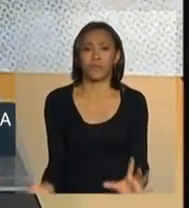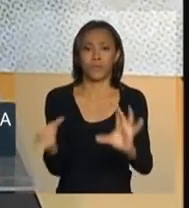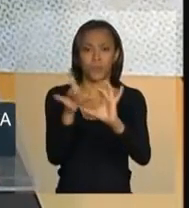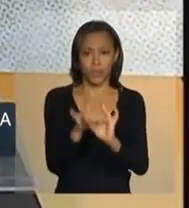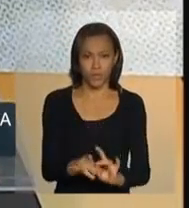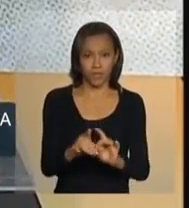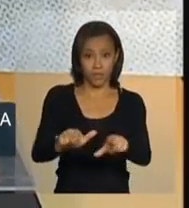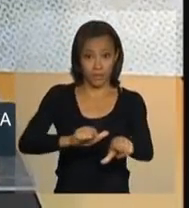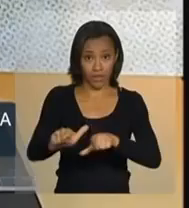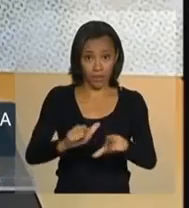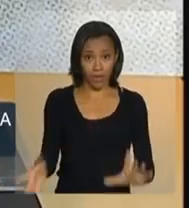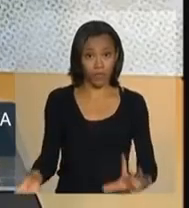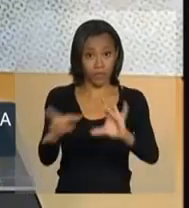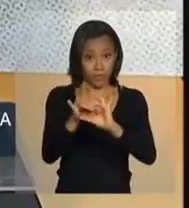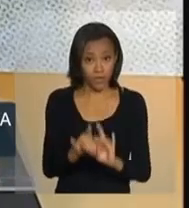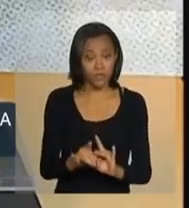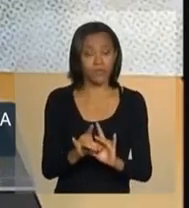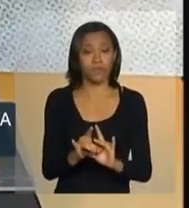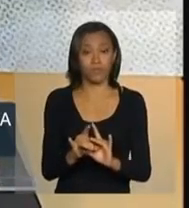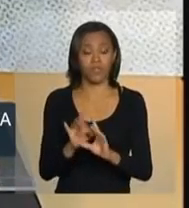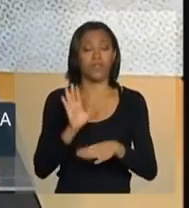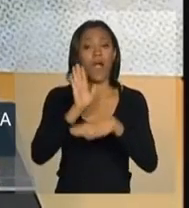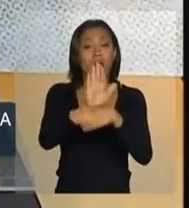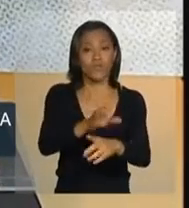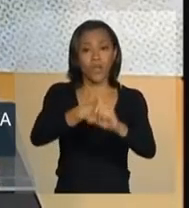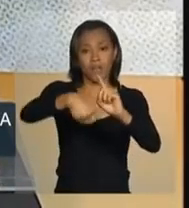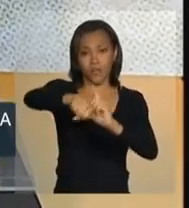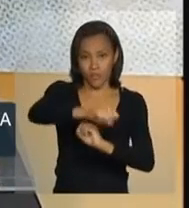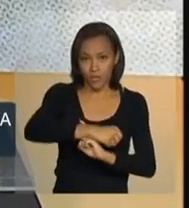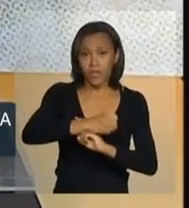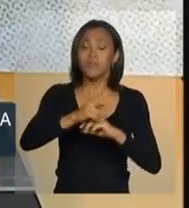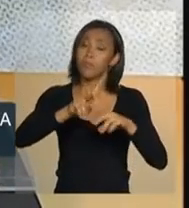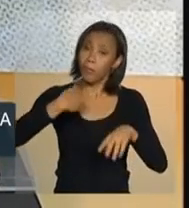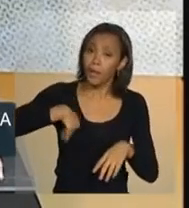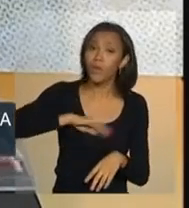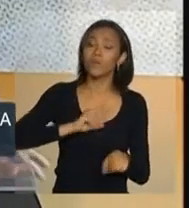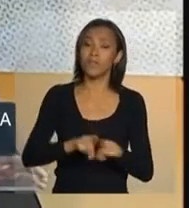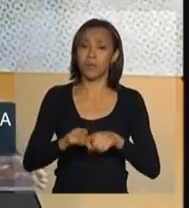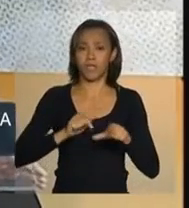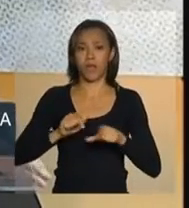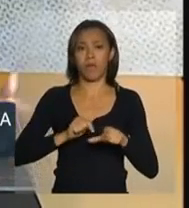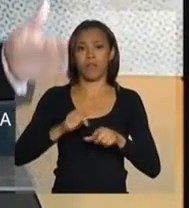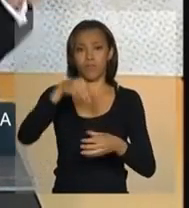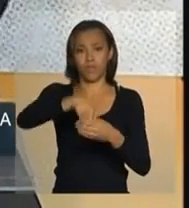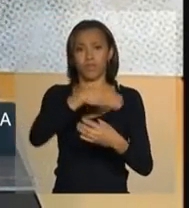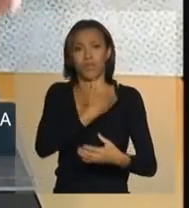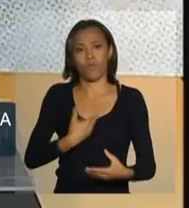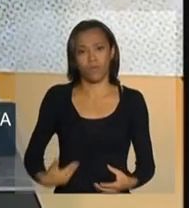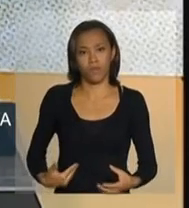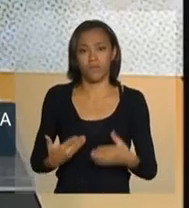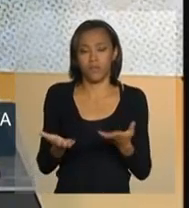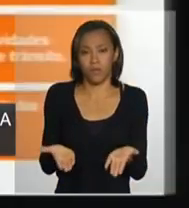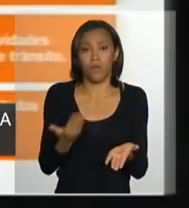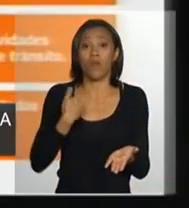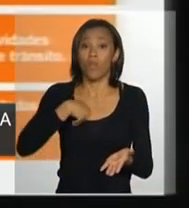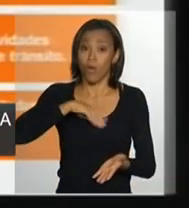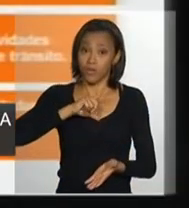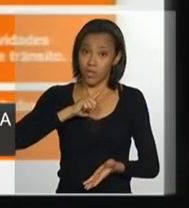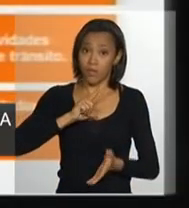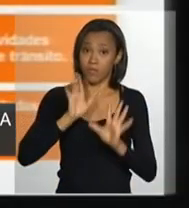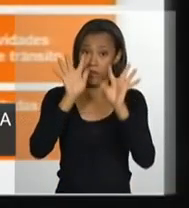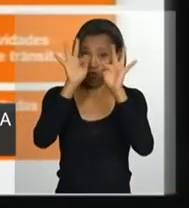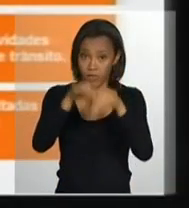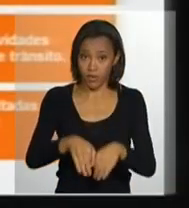tem para a sociedade brasileira, tem para nós do governo e para a sociedade brasileira. Então, nós temos aí, para